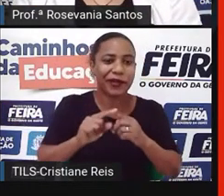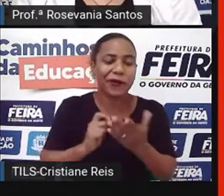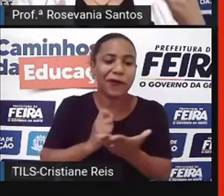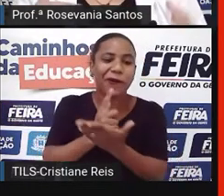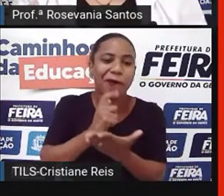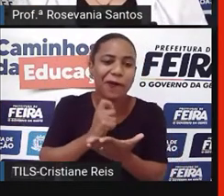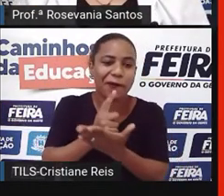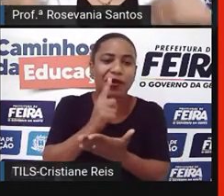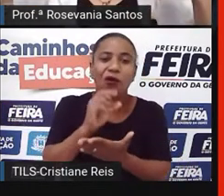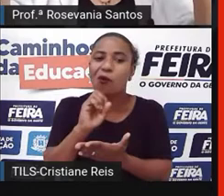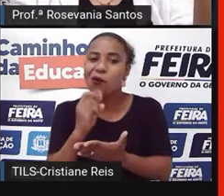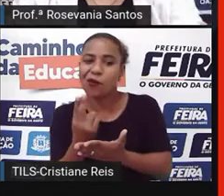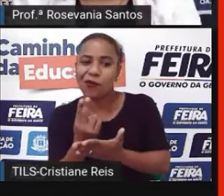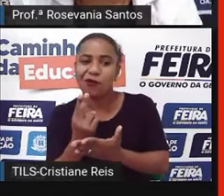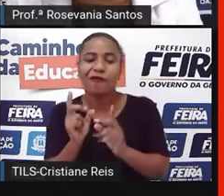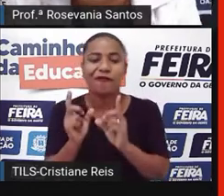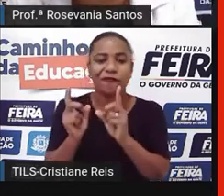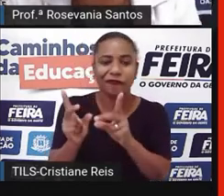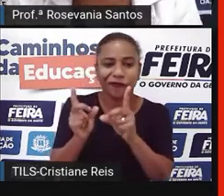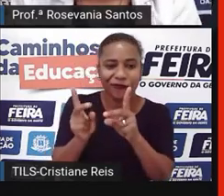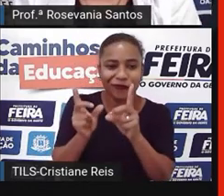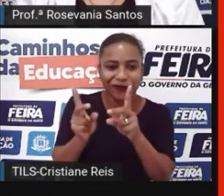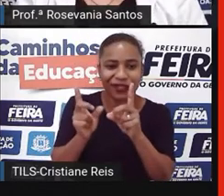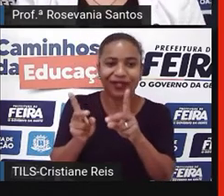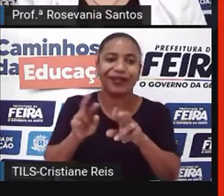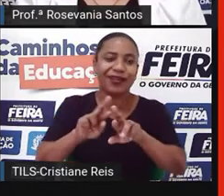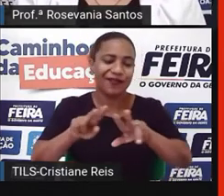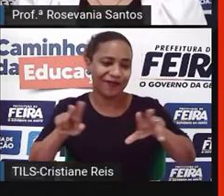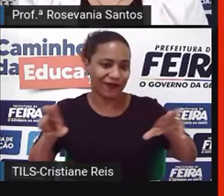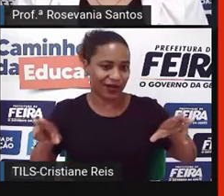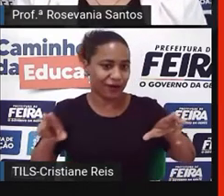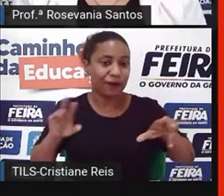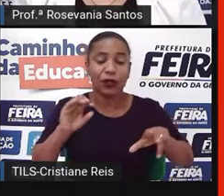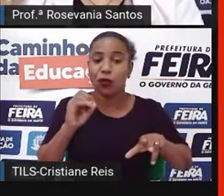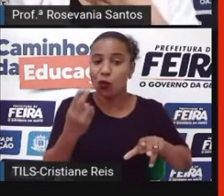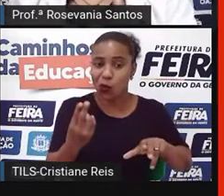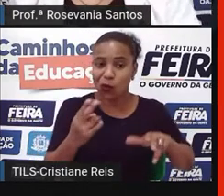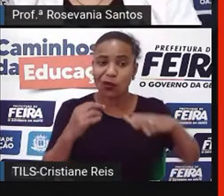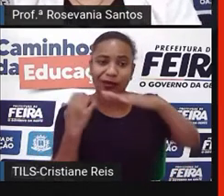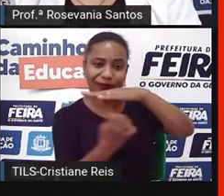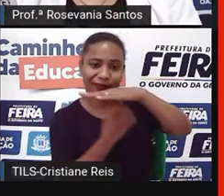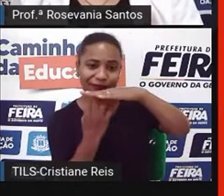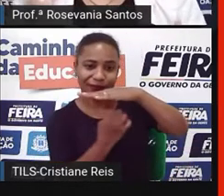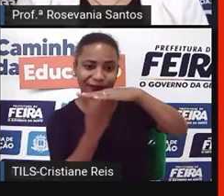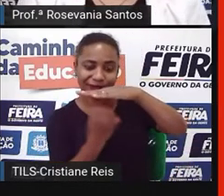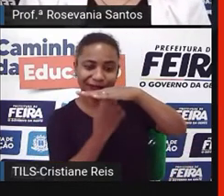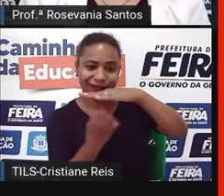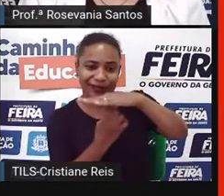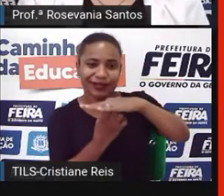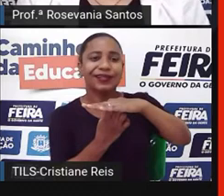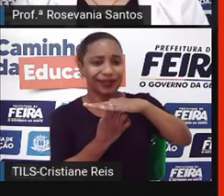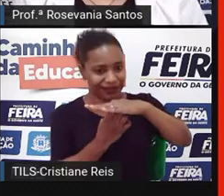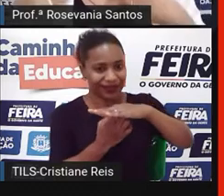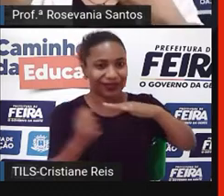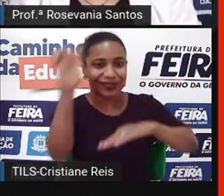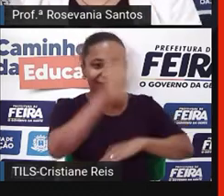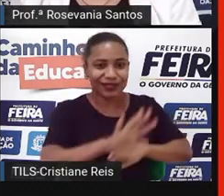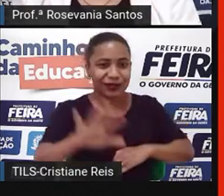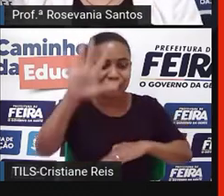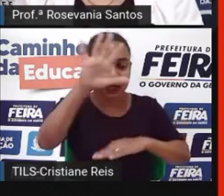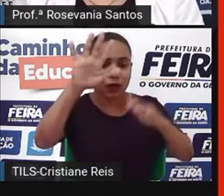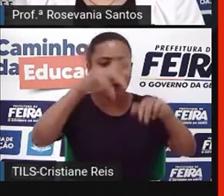produtos, ou até mesmo para instalar as minhas empresas, que são as famosas multinacionais ou as transnacionais,